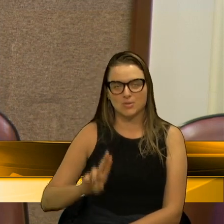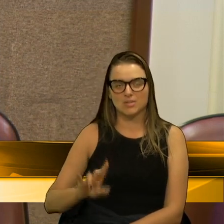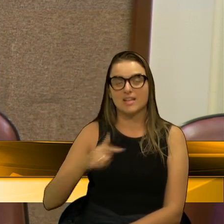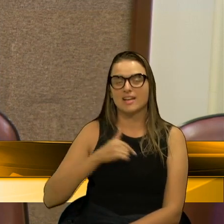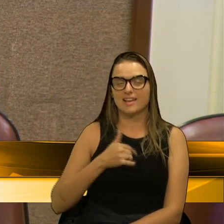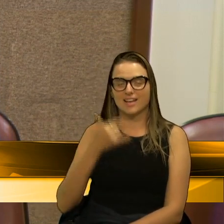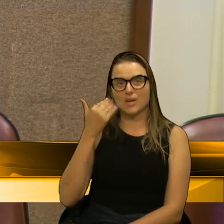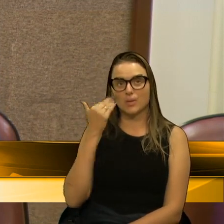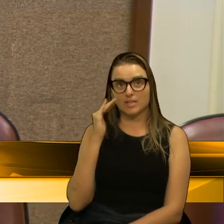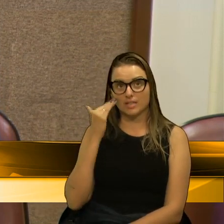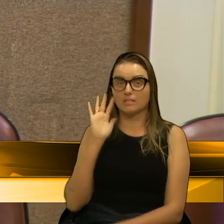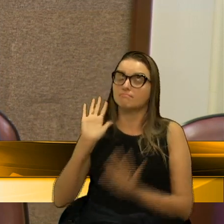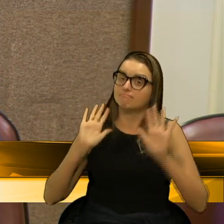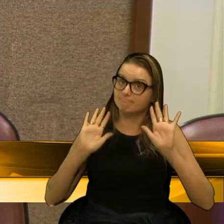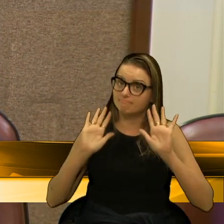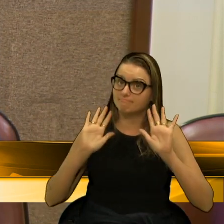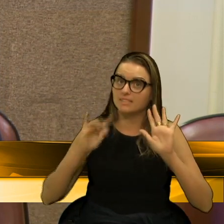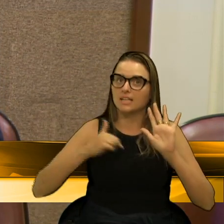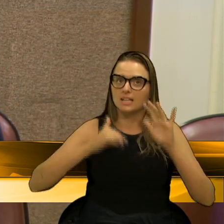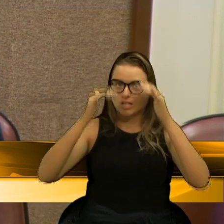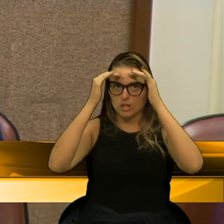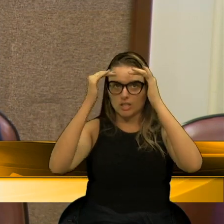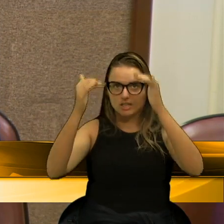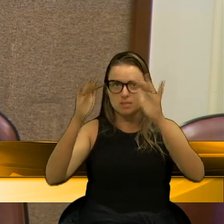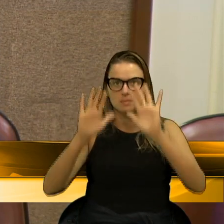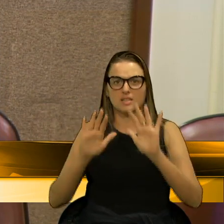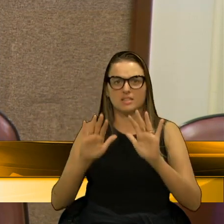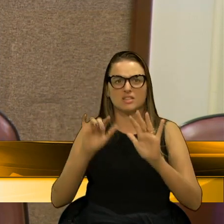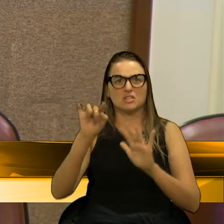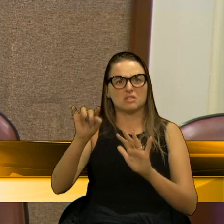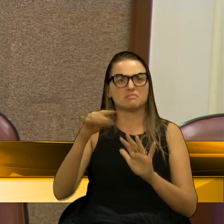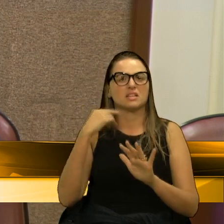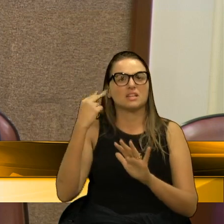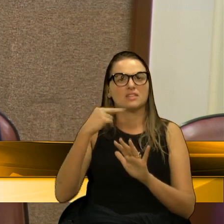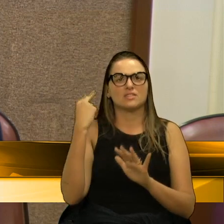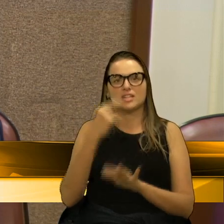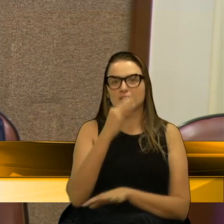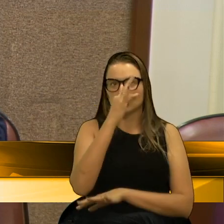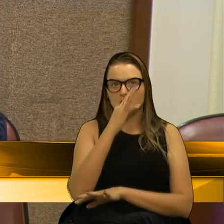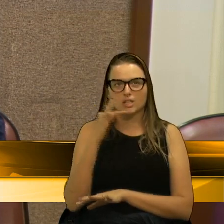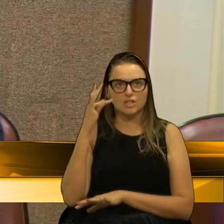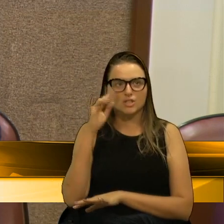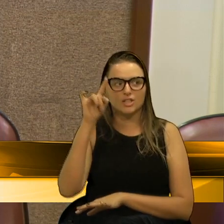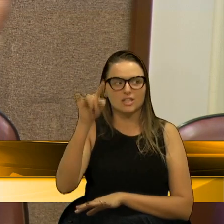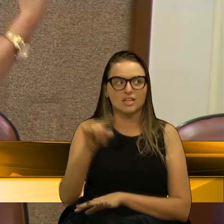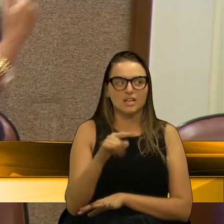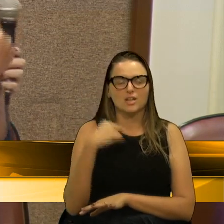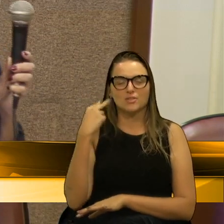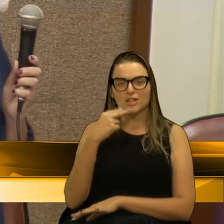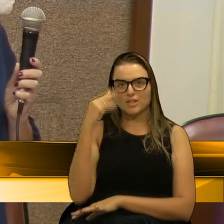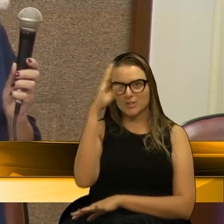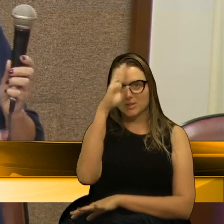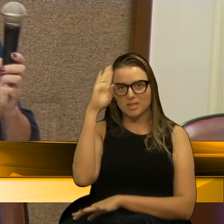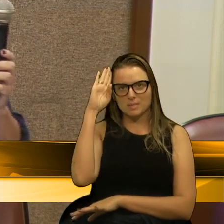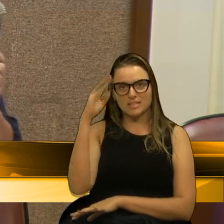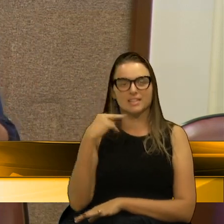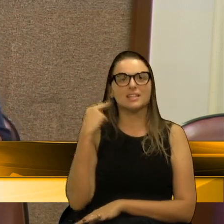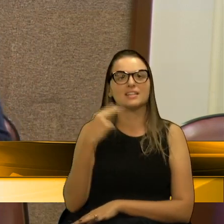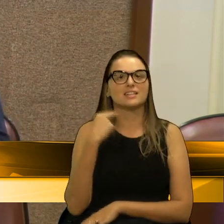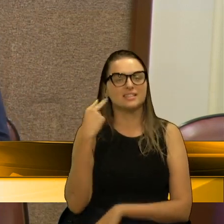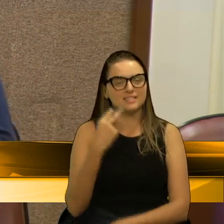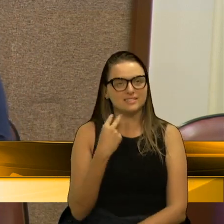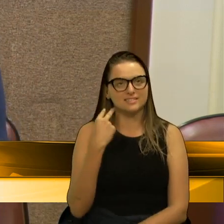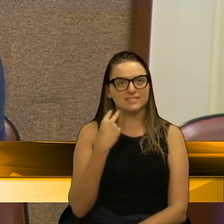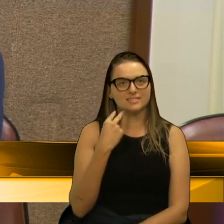com todo respeito, a intervenção da vereadora Tatiane, do vereador Bressan, do vereador Marcon, que